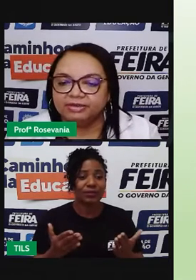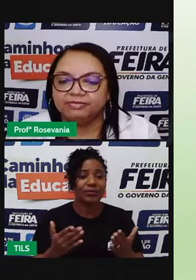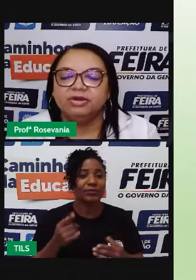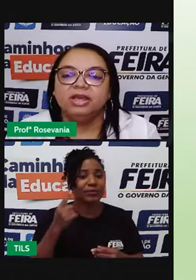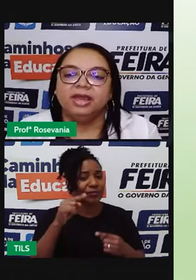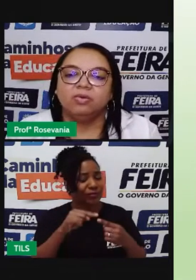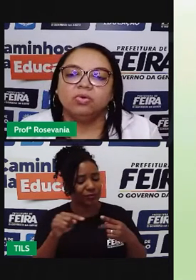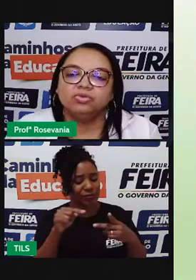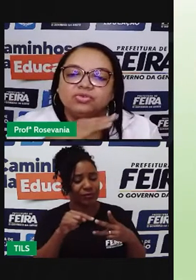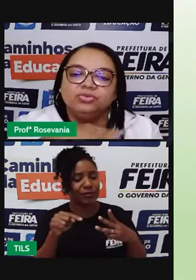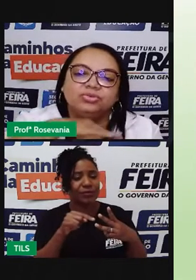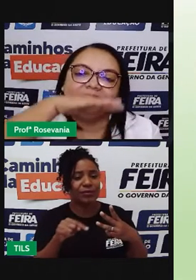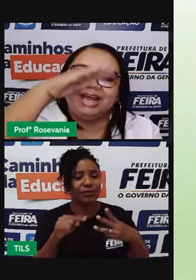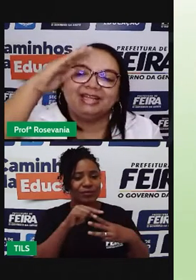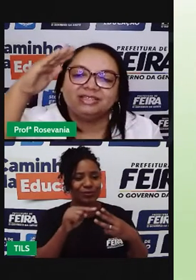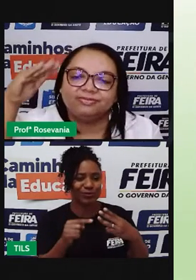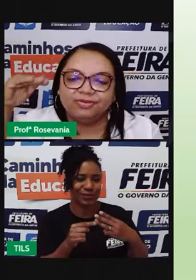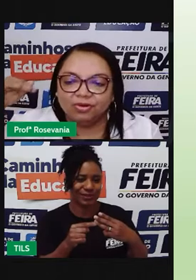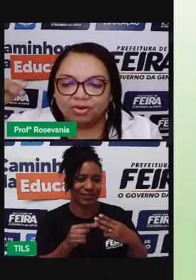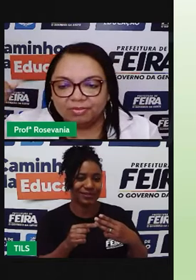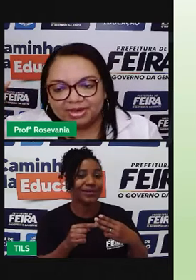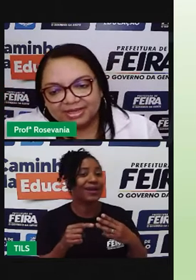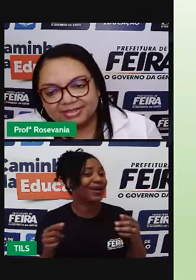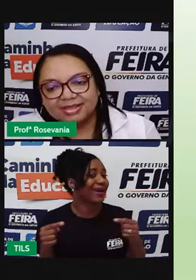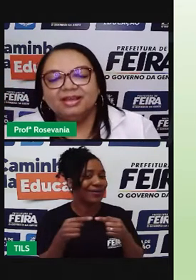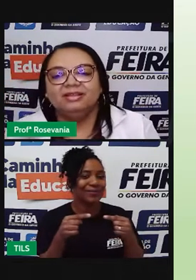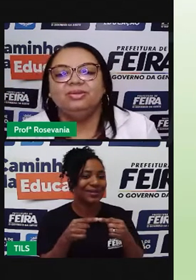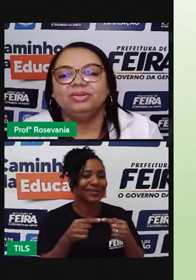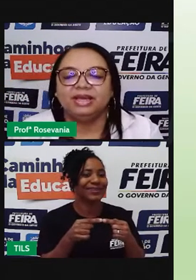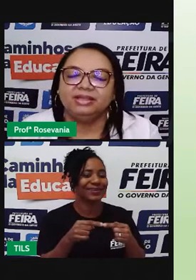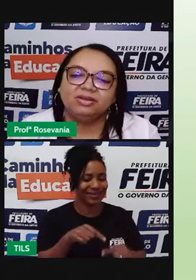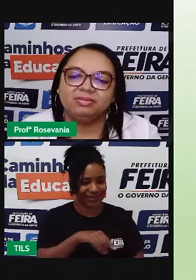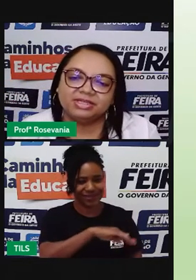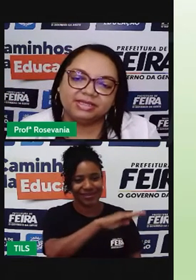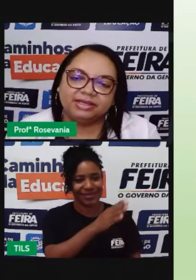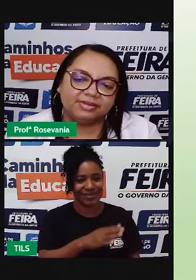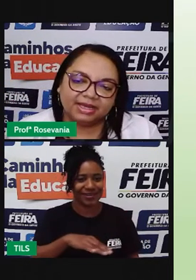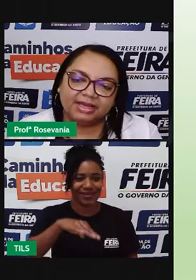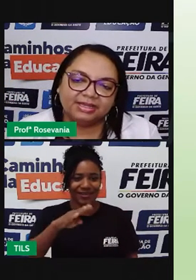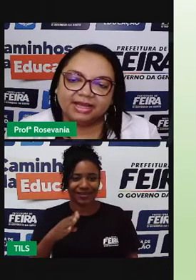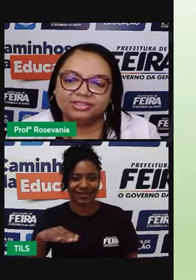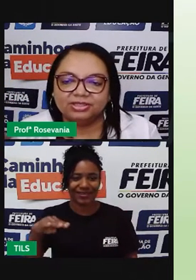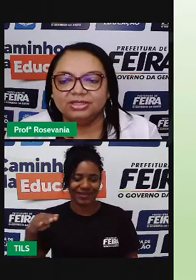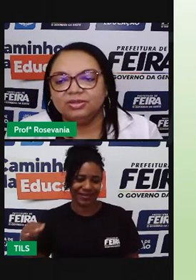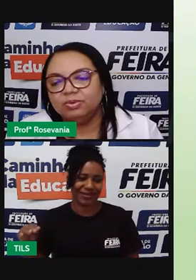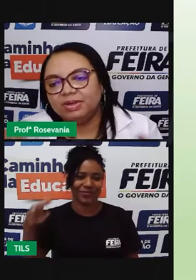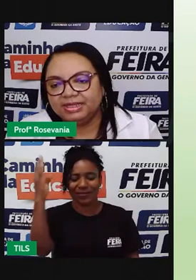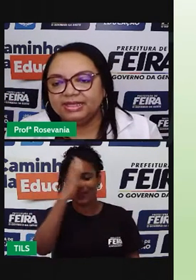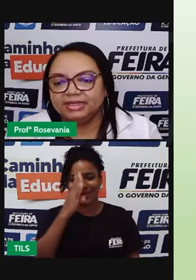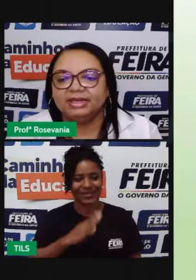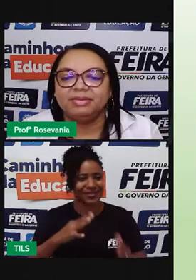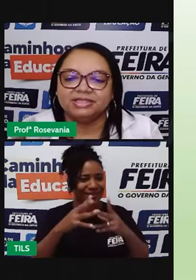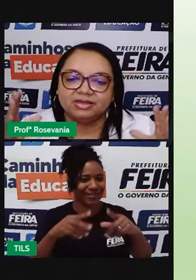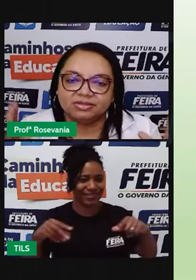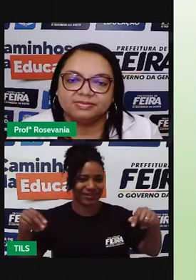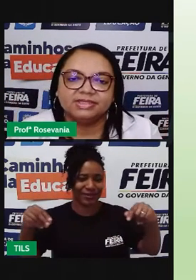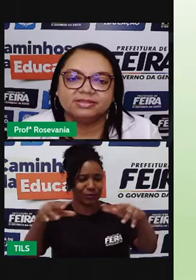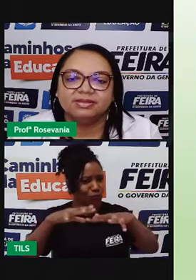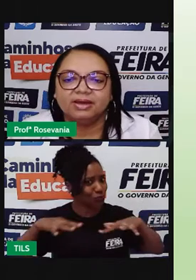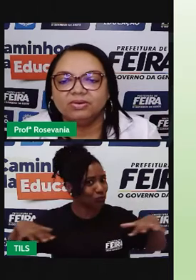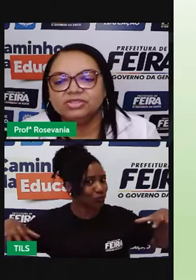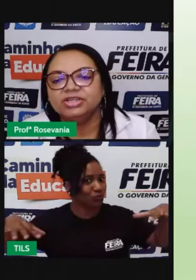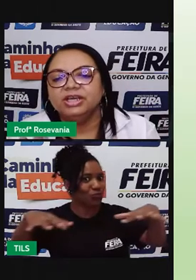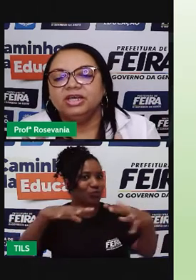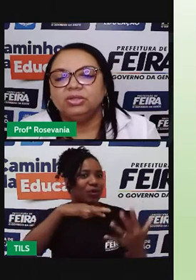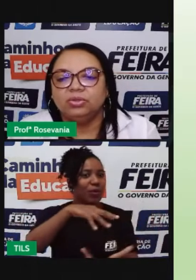que é relevo é o conjunto das formas do território brasileiro. Na realidade, do planeta, né, mas nós vamos